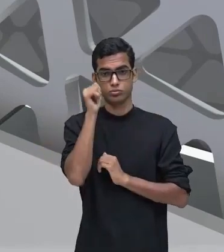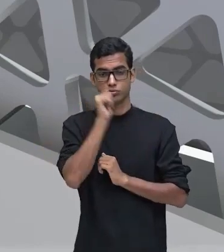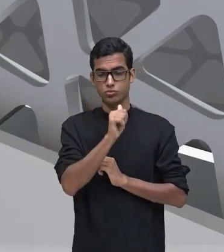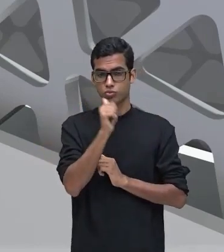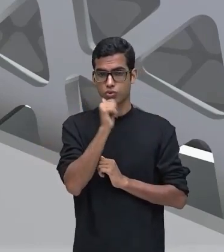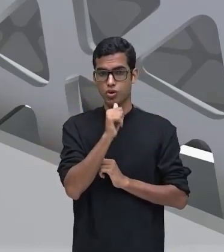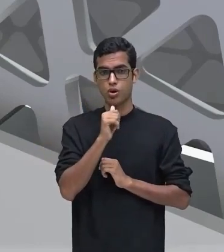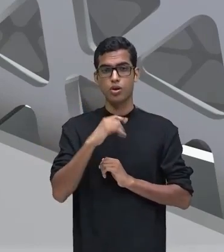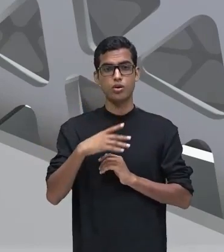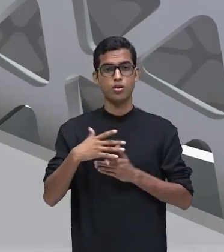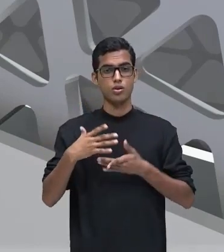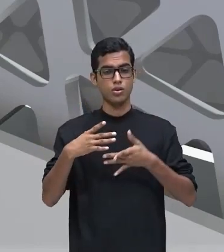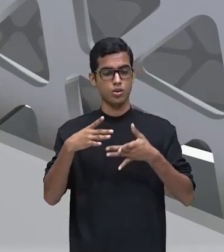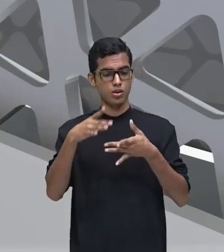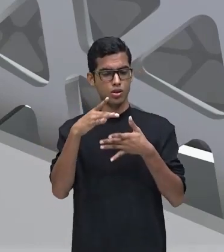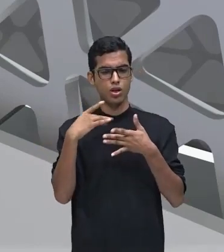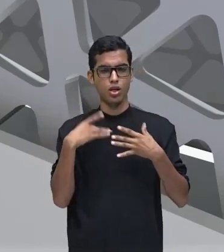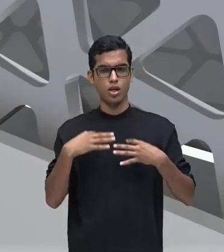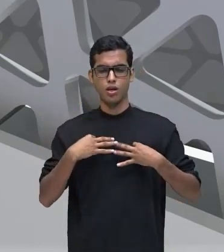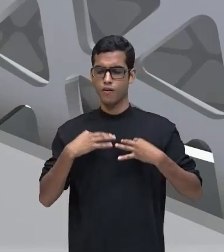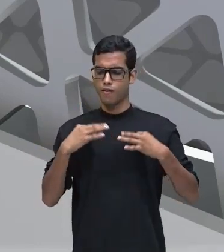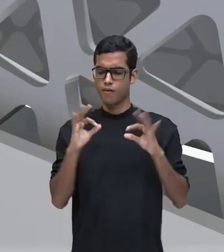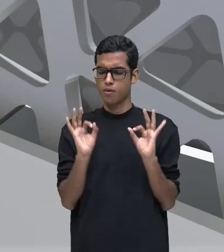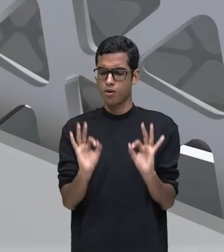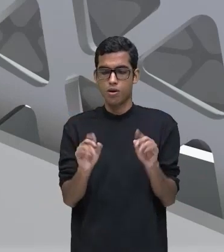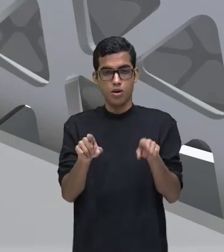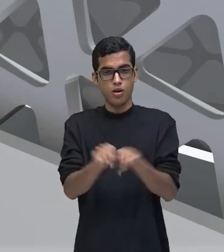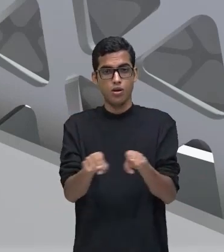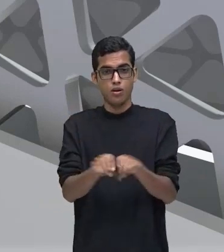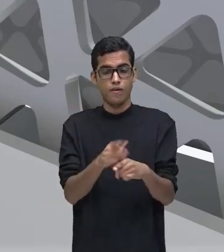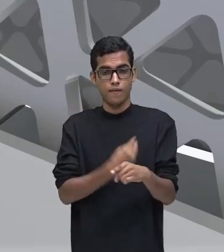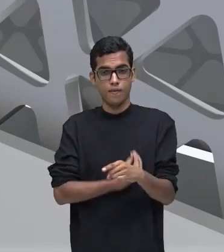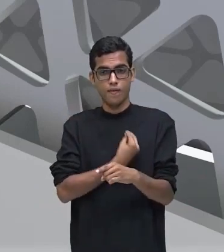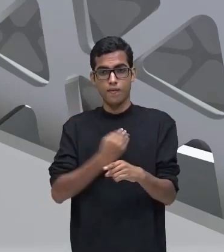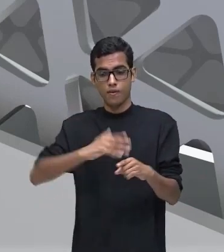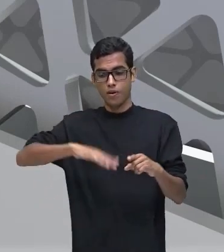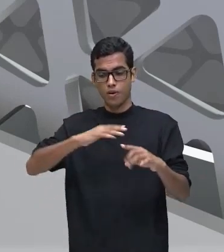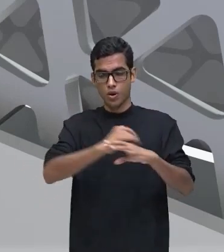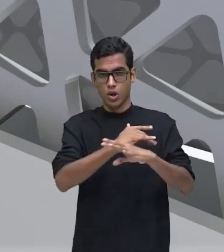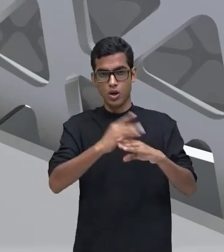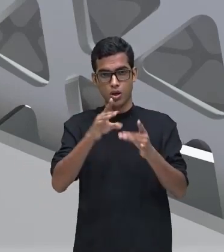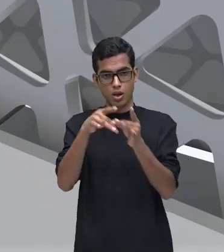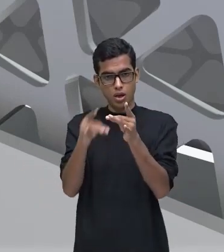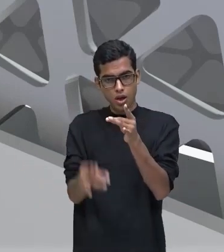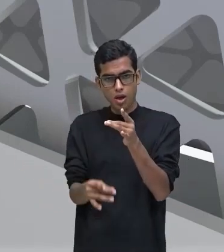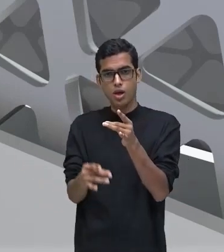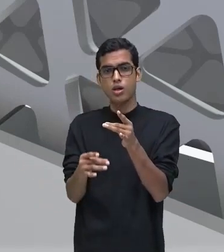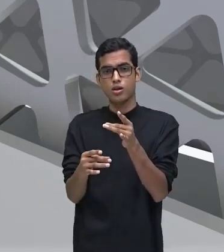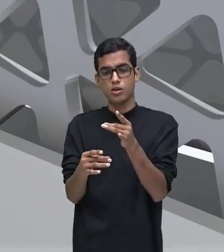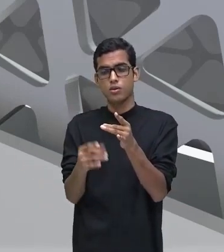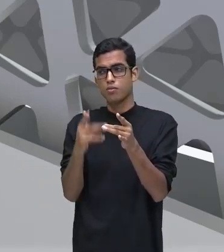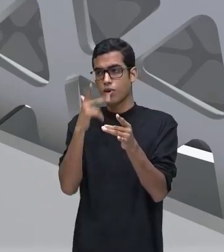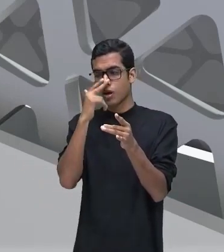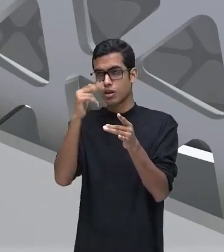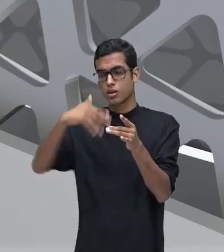Uma donzela que vive em meio urbano. Então, perceba que a descrição dela é exatamente desta forma. Assim como